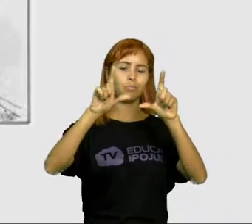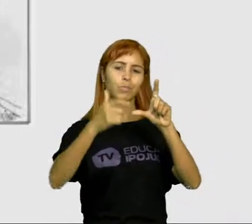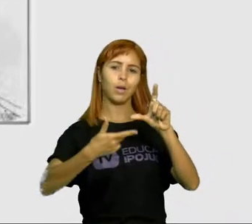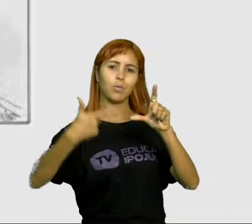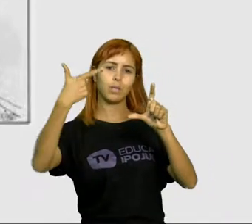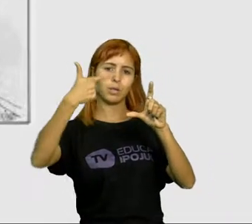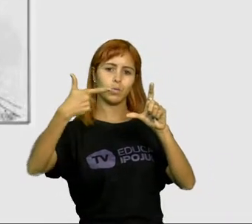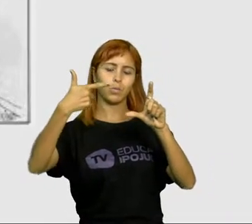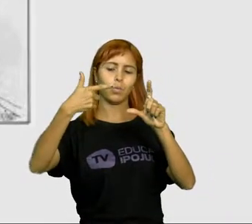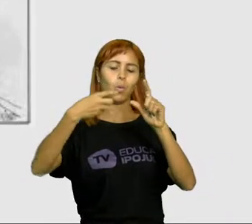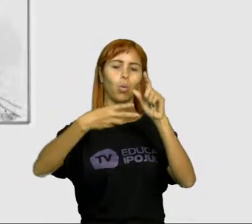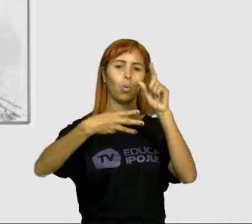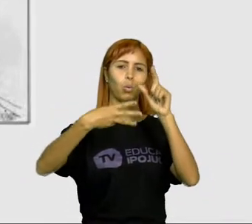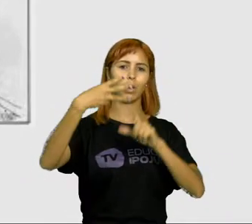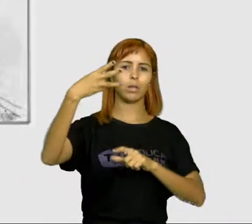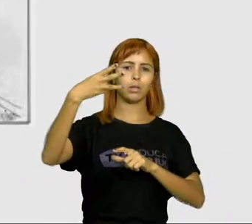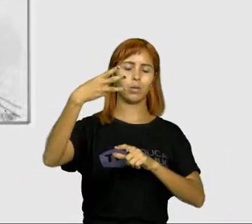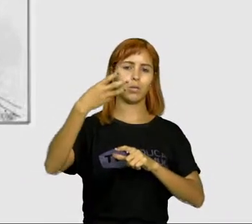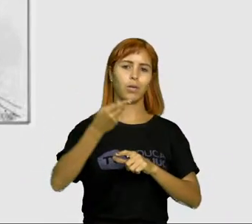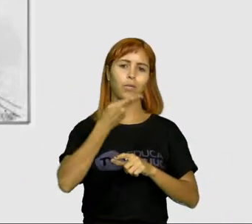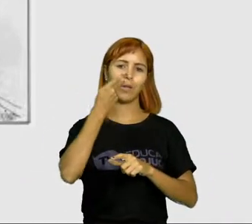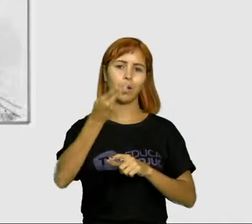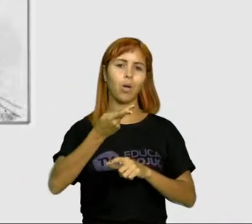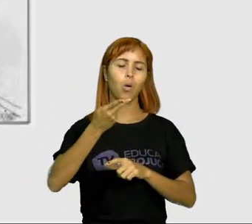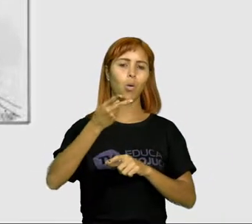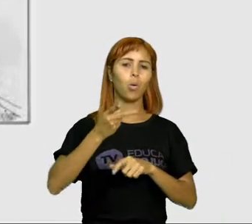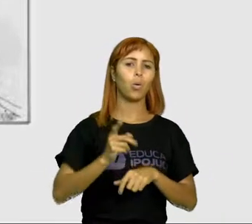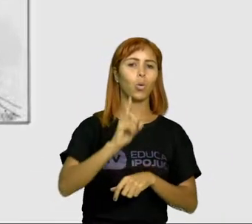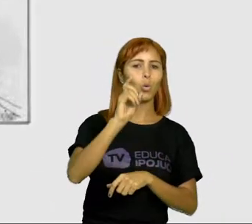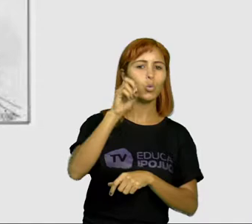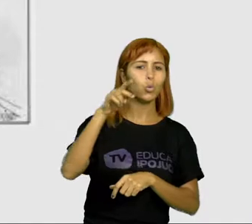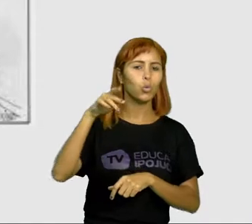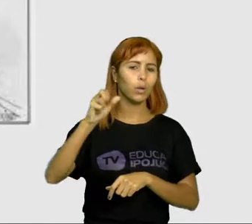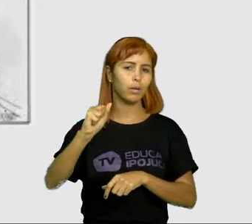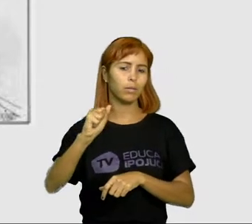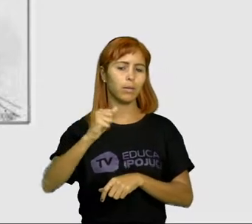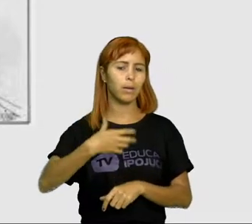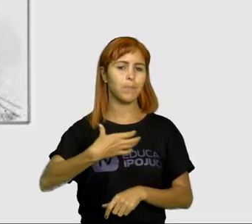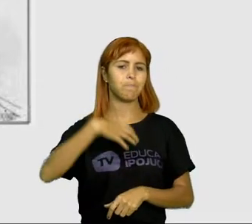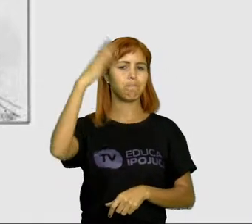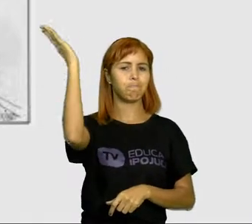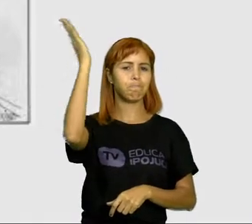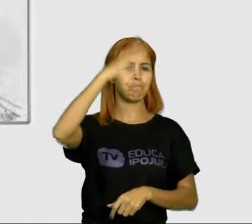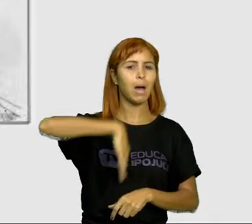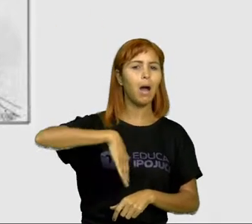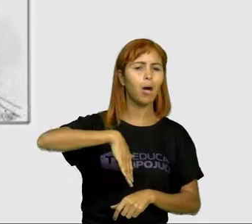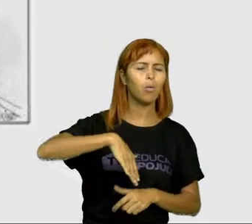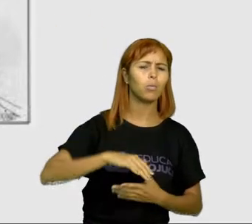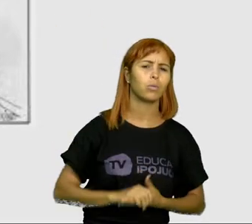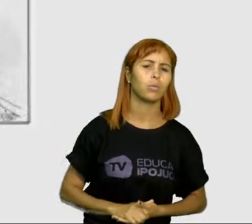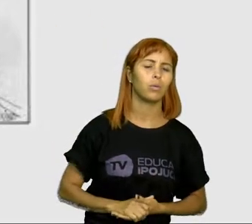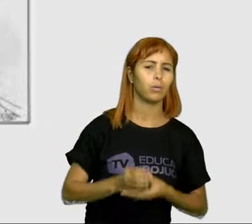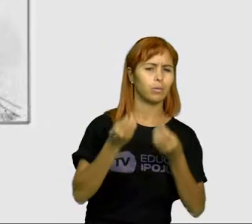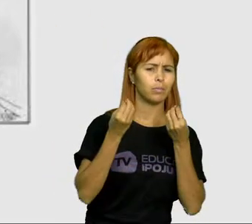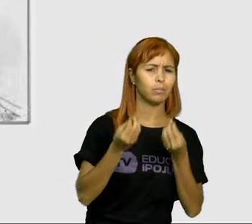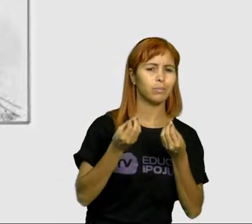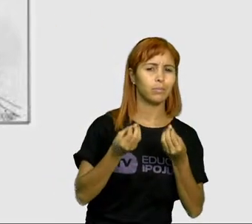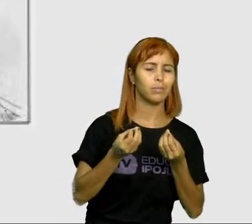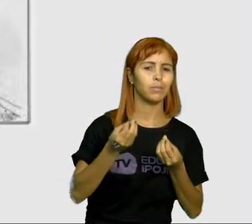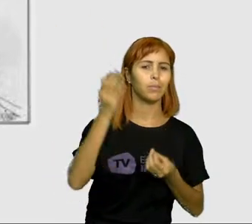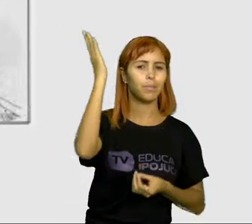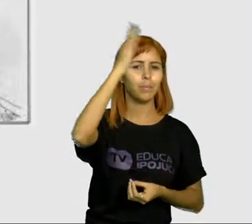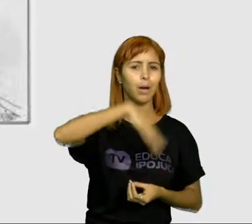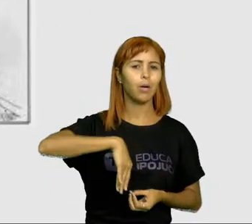E aí no terceiro cômodo ela diz, o doente continua mal. Mal. Aí ela